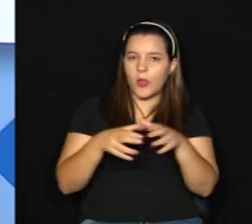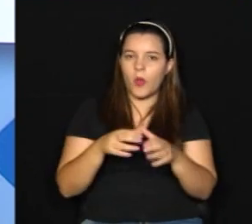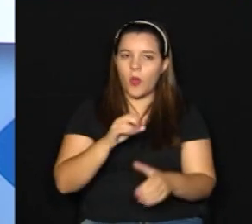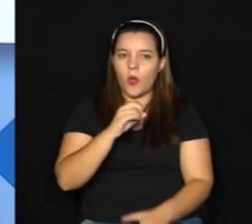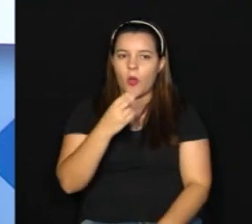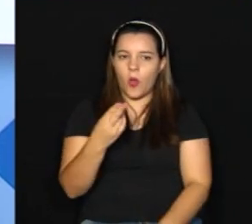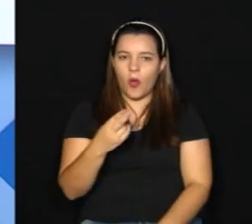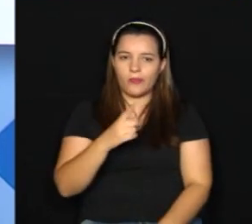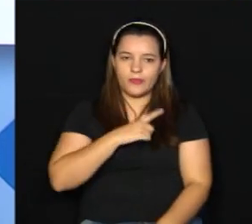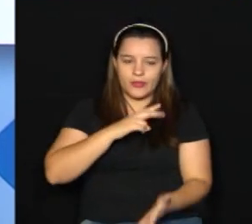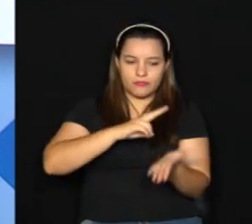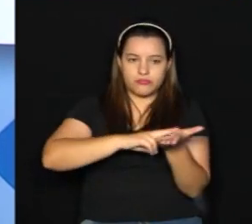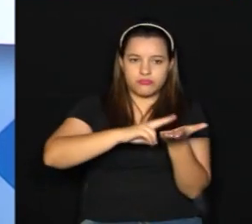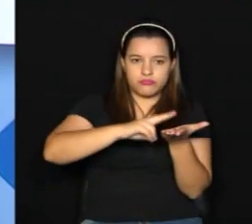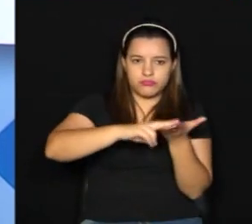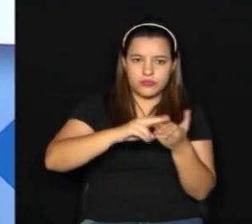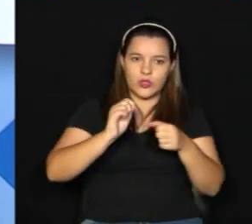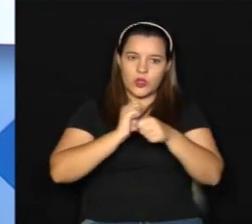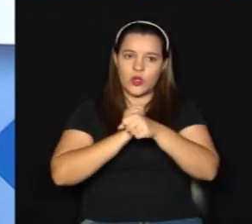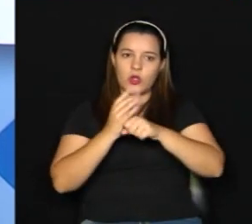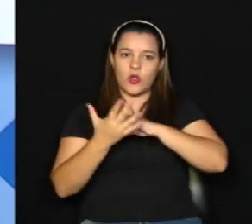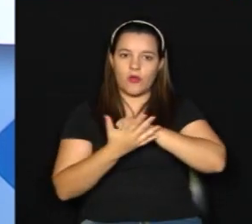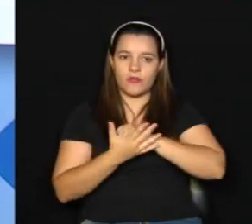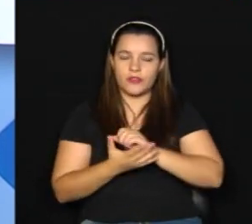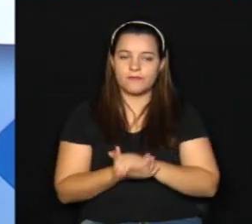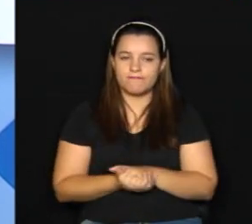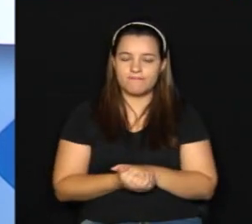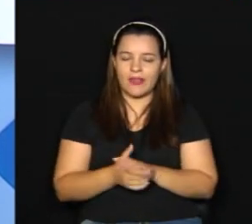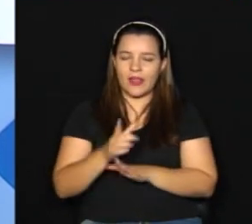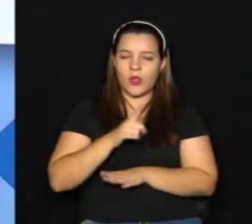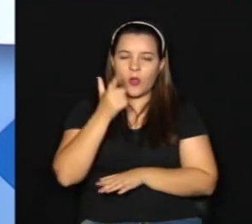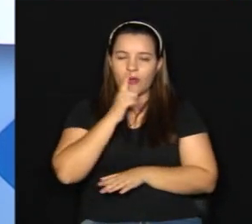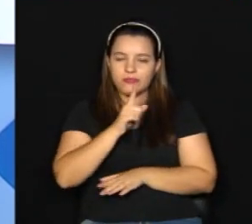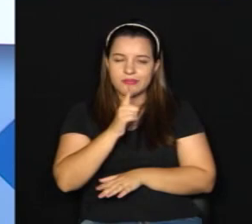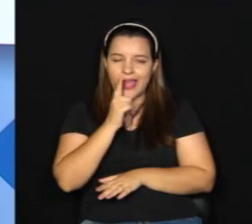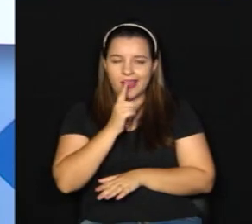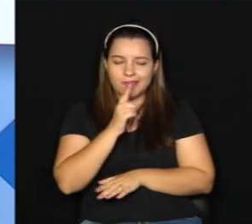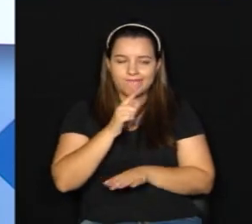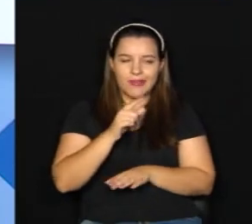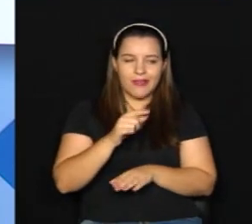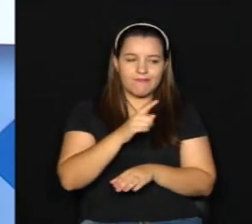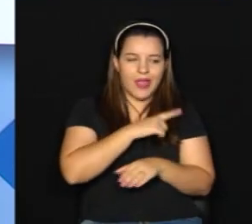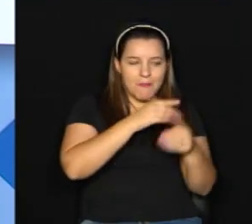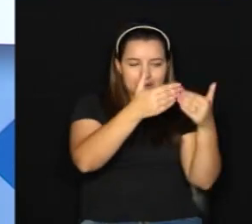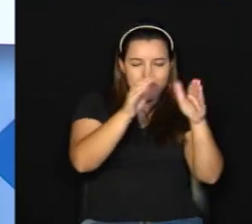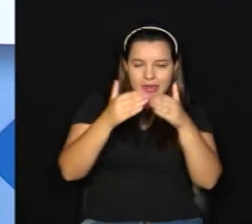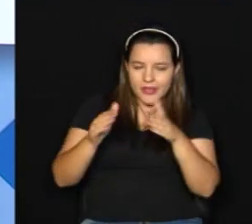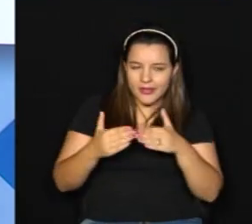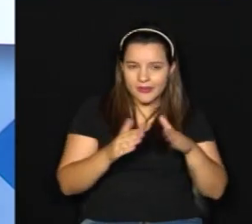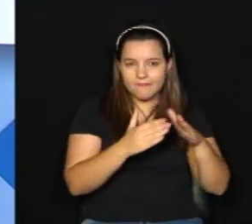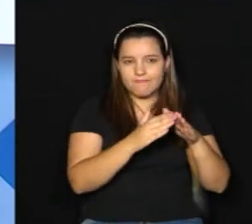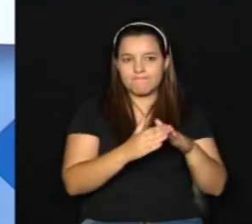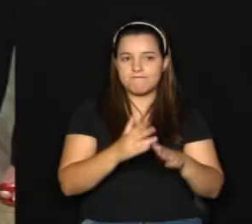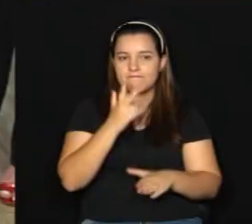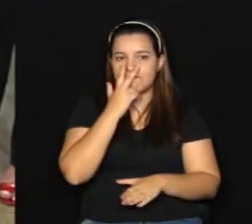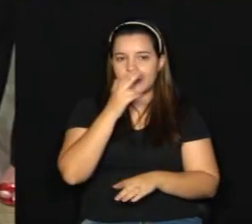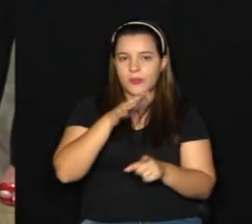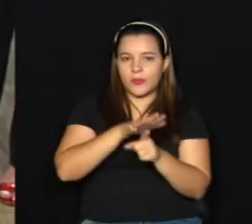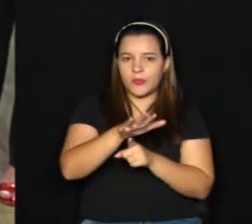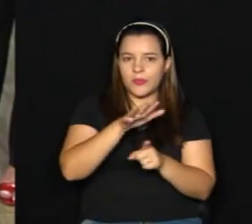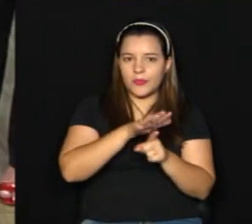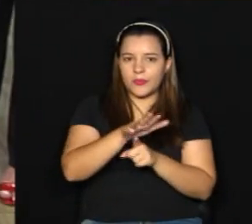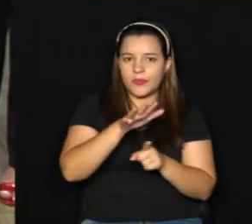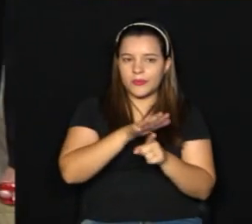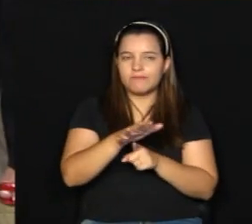número de ofertas de leitos COVID na rede. Mas é importante que a gente percebe que também essa ocupação, ela